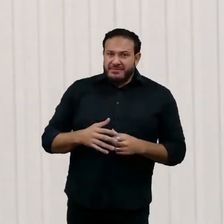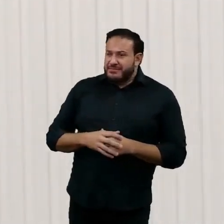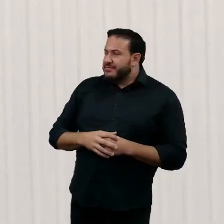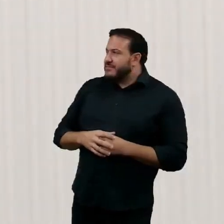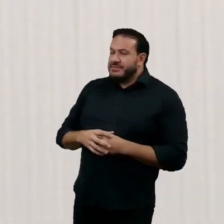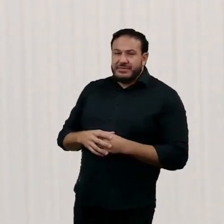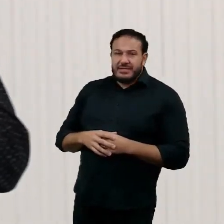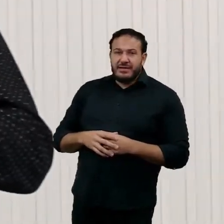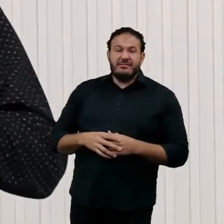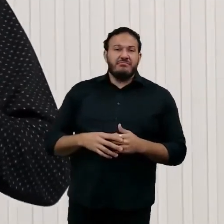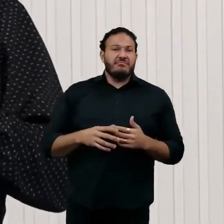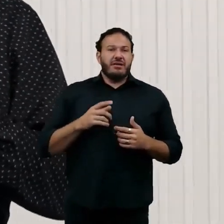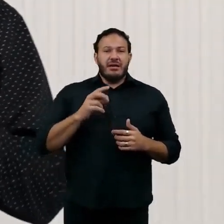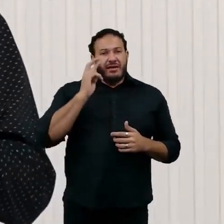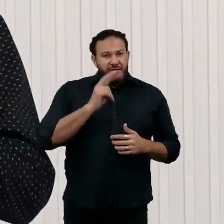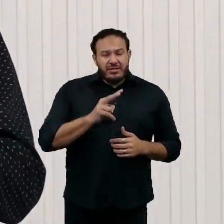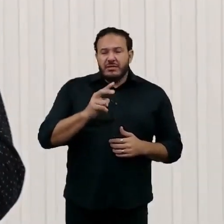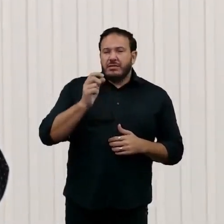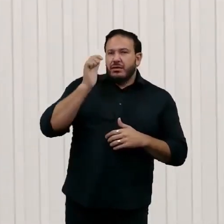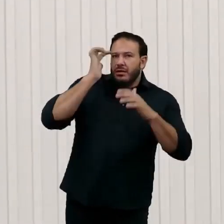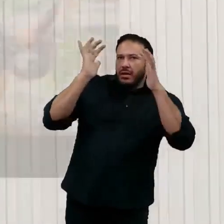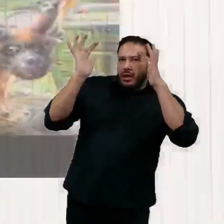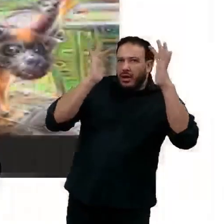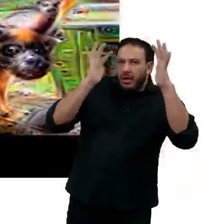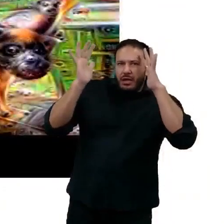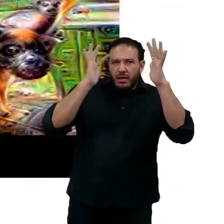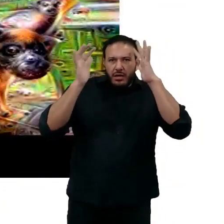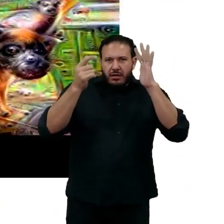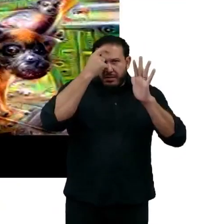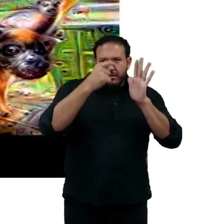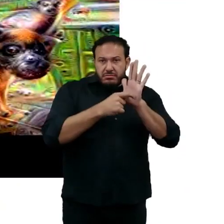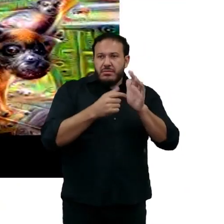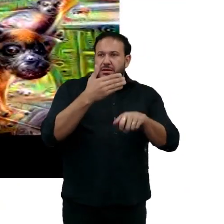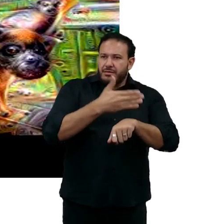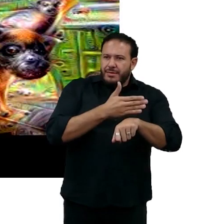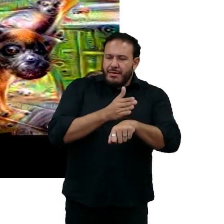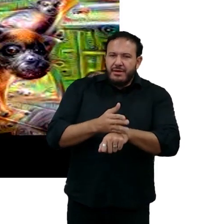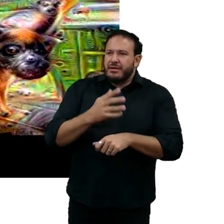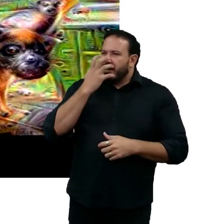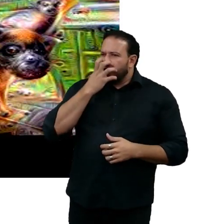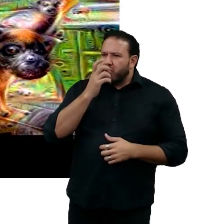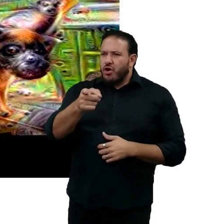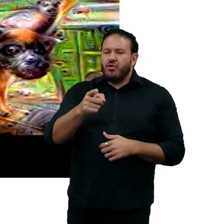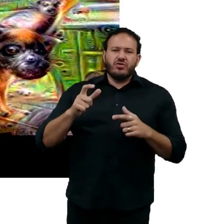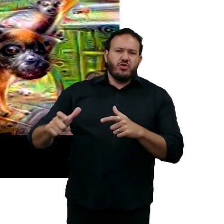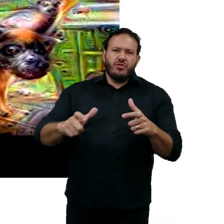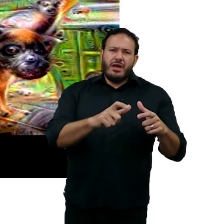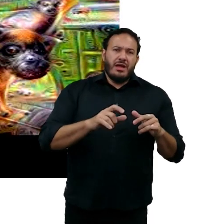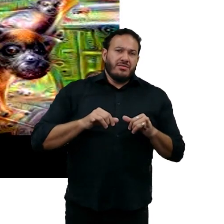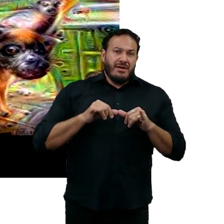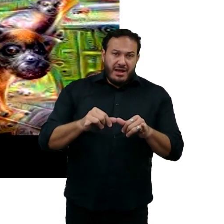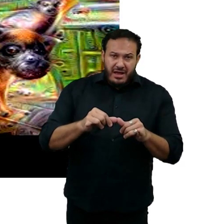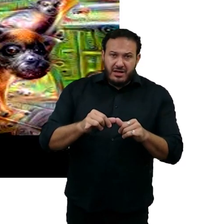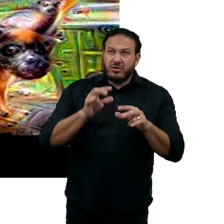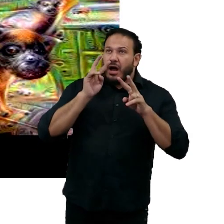E eles vão ter alucinações de inteligência artificial e ver cachorros em todo lugar, no supermercado e em todo lugar. Porque eles foram